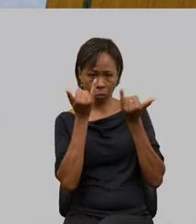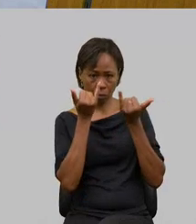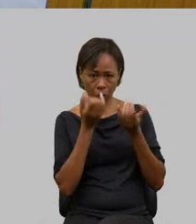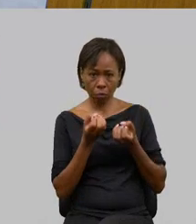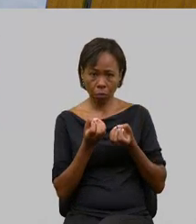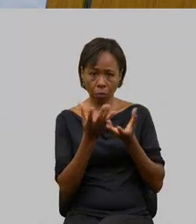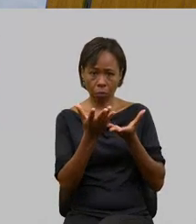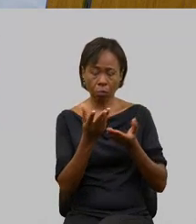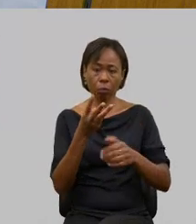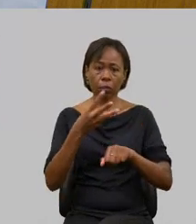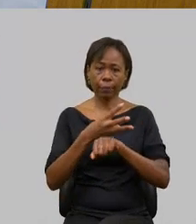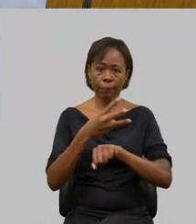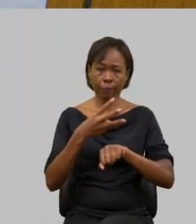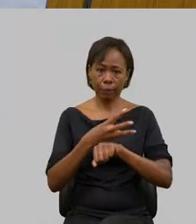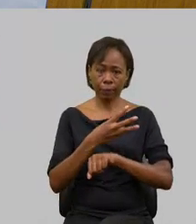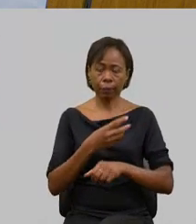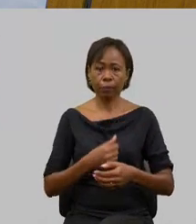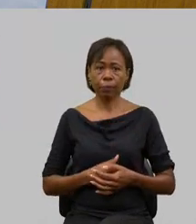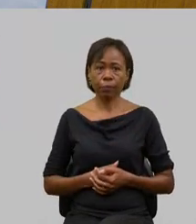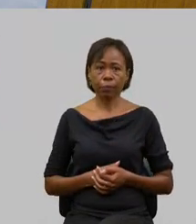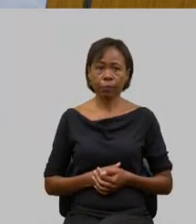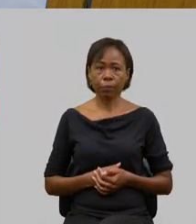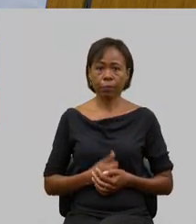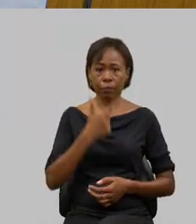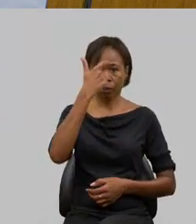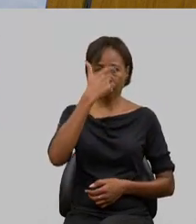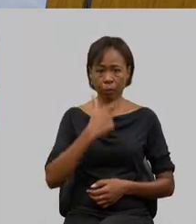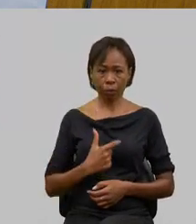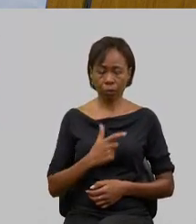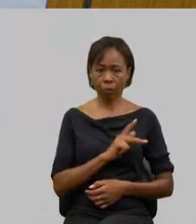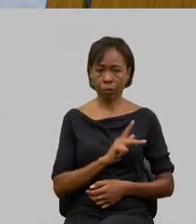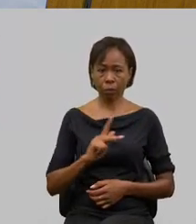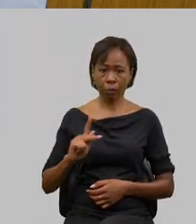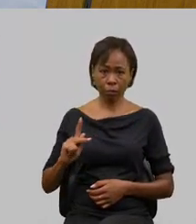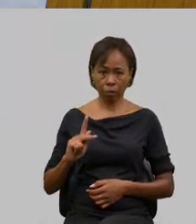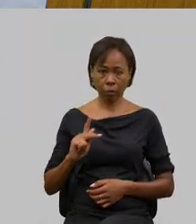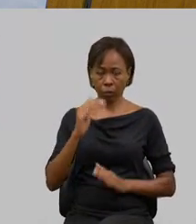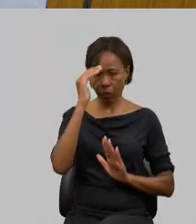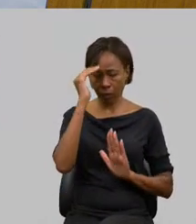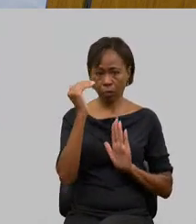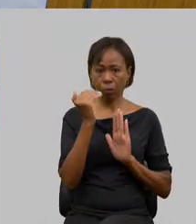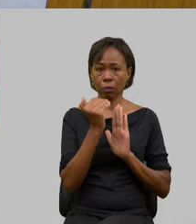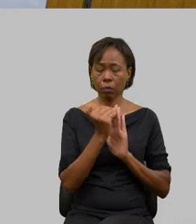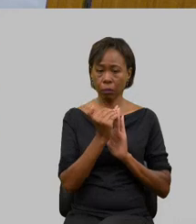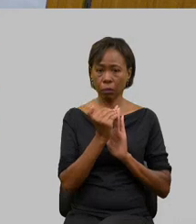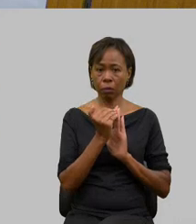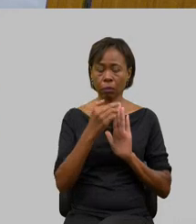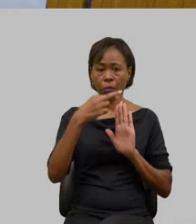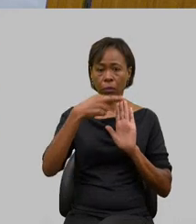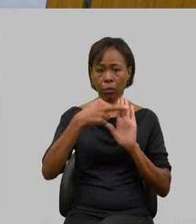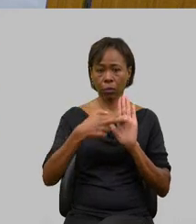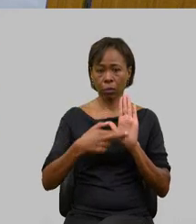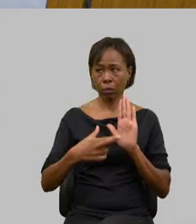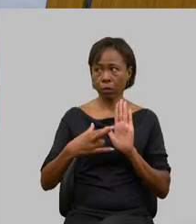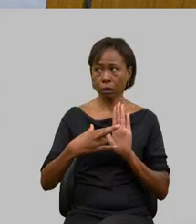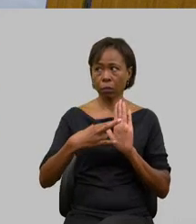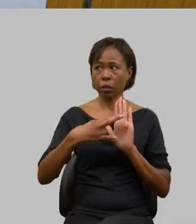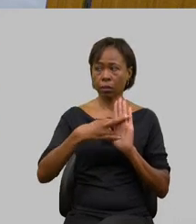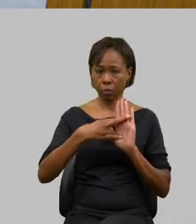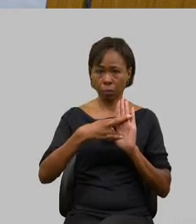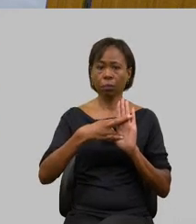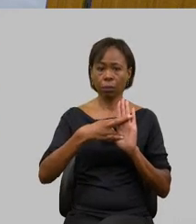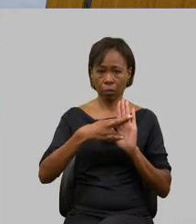a presidência nos termos do parágrafo 1º do artigo 132 do regimento interno